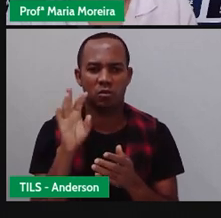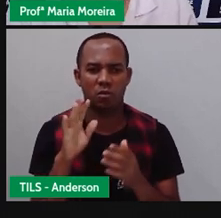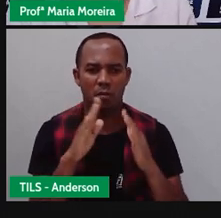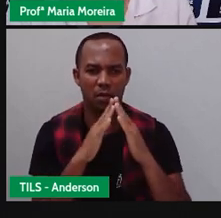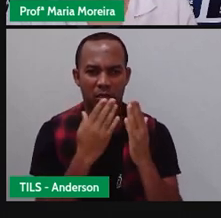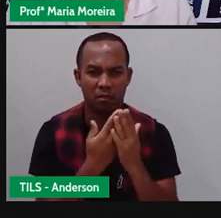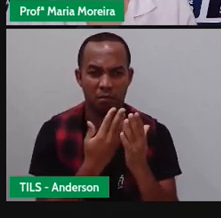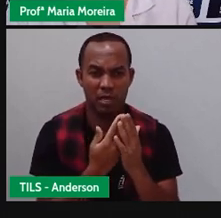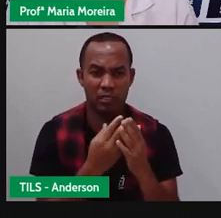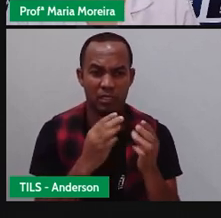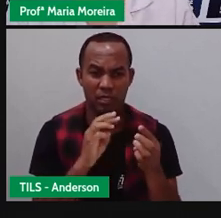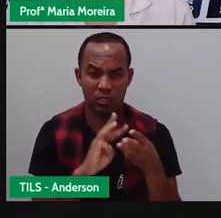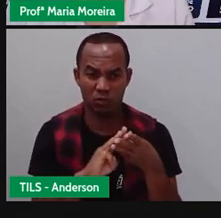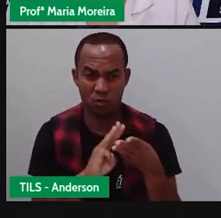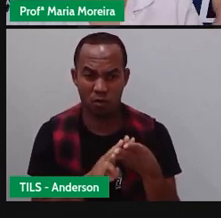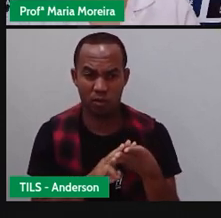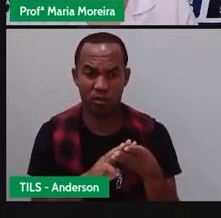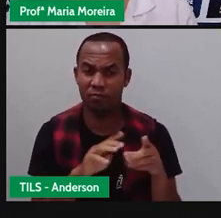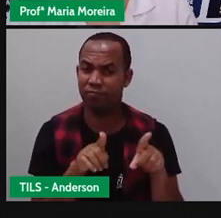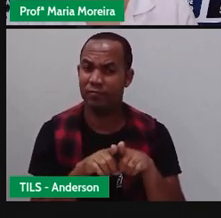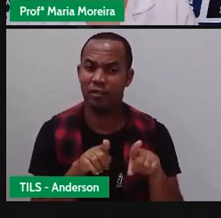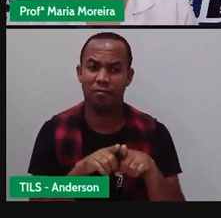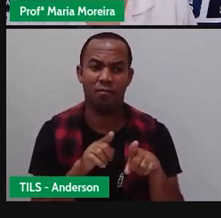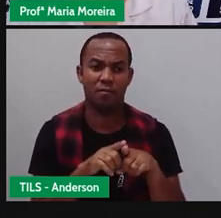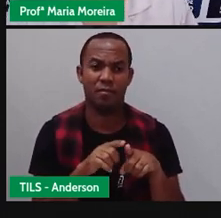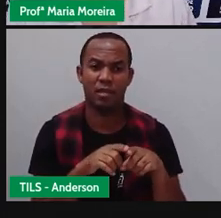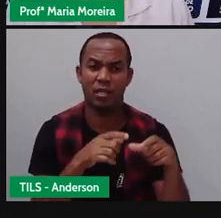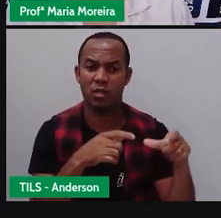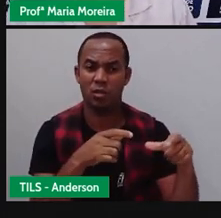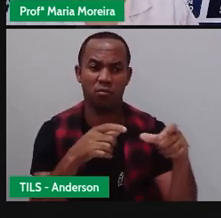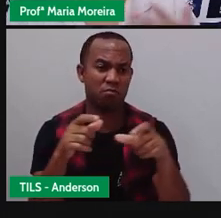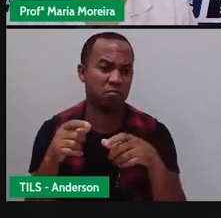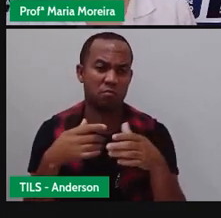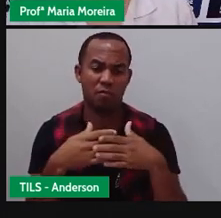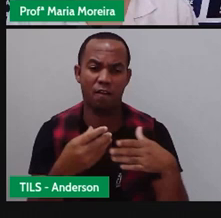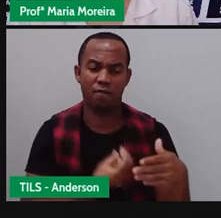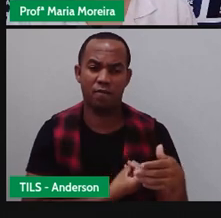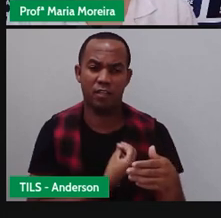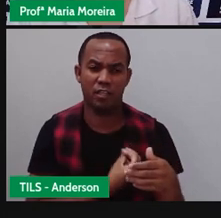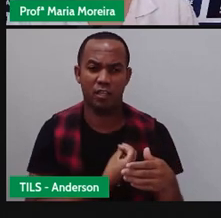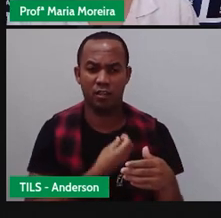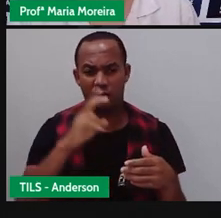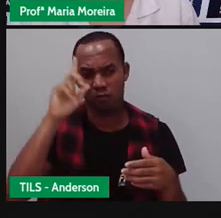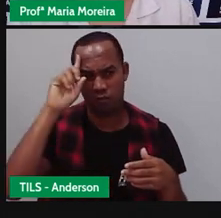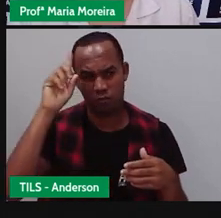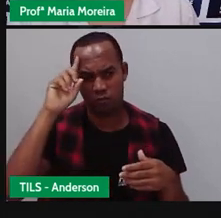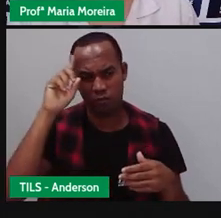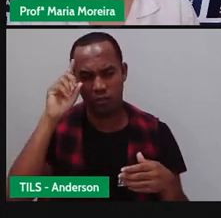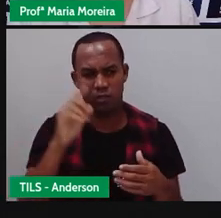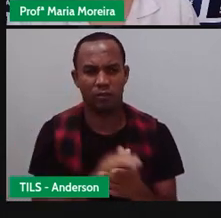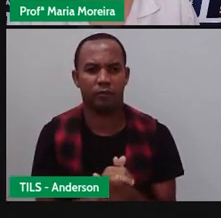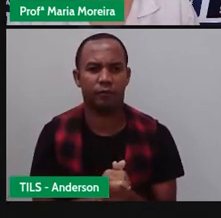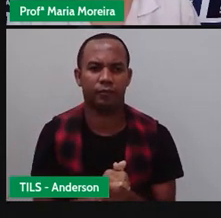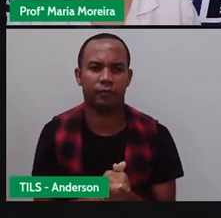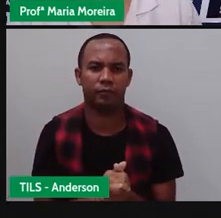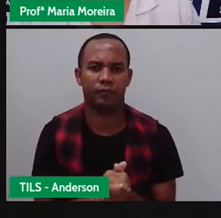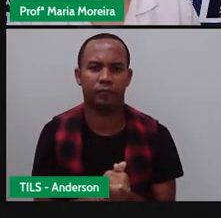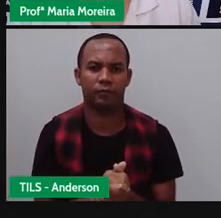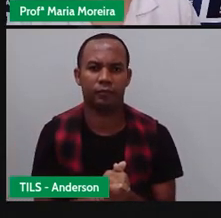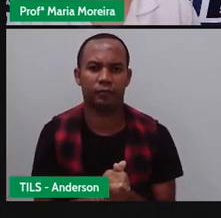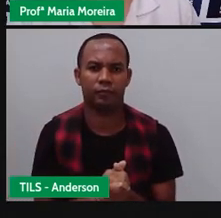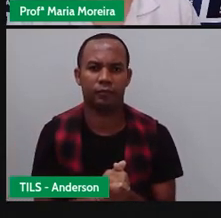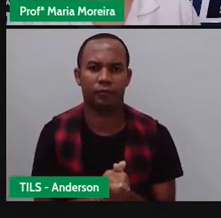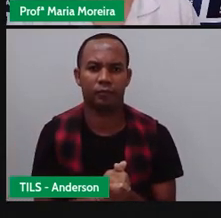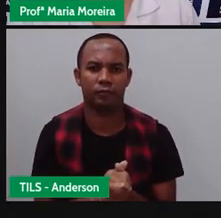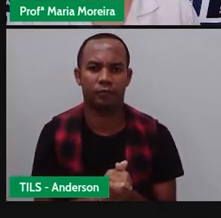Mas matemática, né, tá aí assim como linguagem, no nosso dia a dia, assim como todas as áreas de conhecimento, tá? Bom,